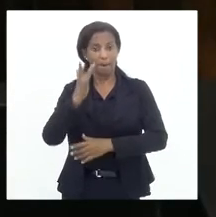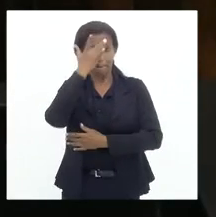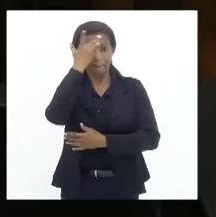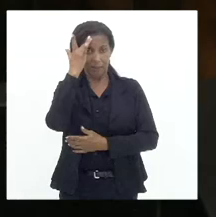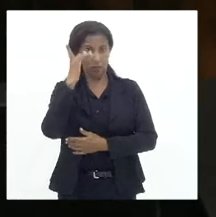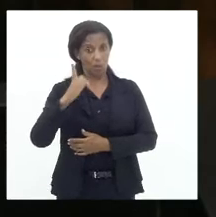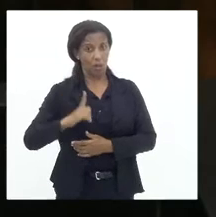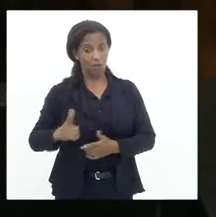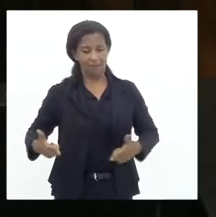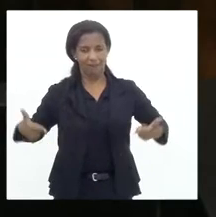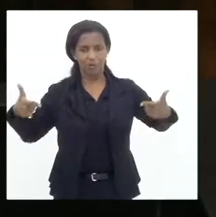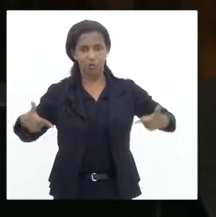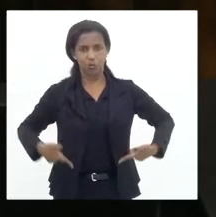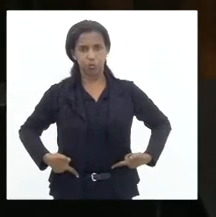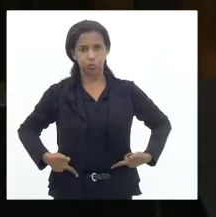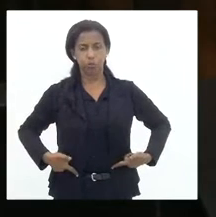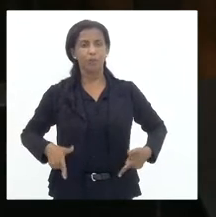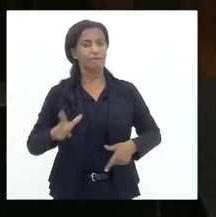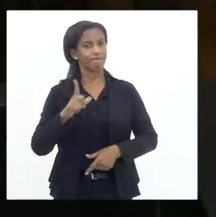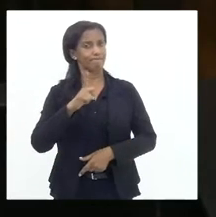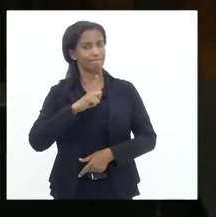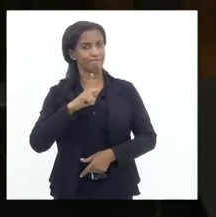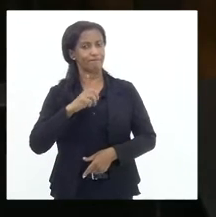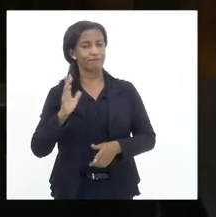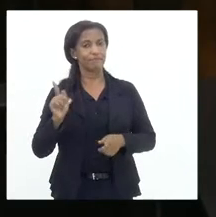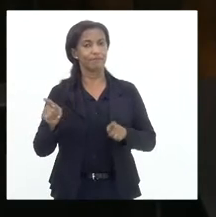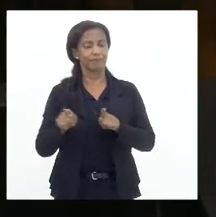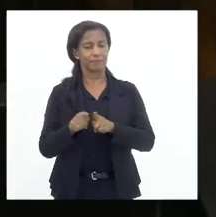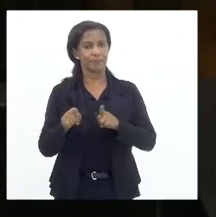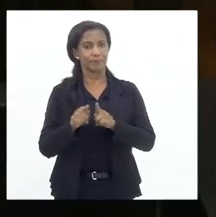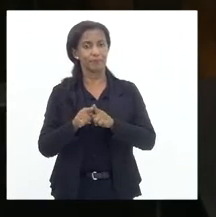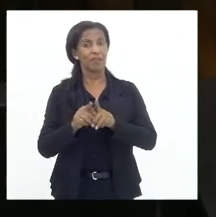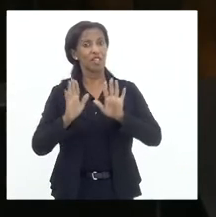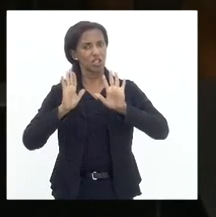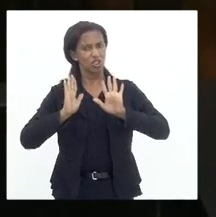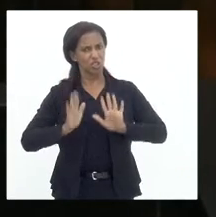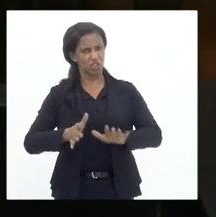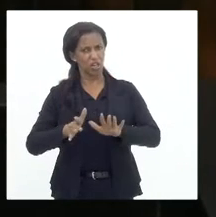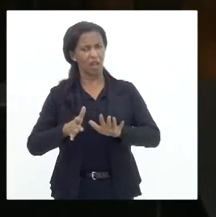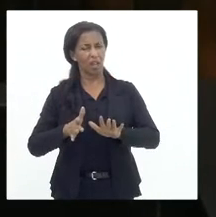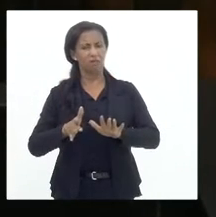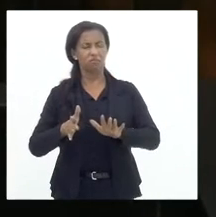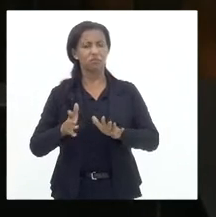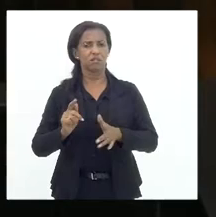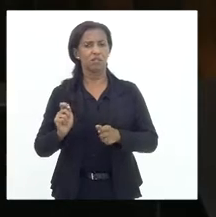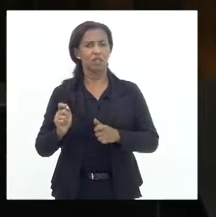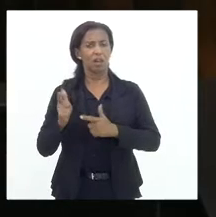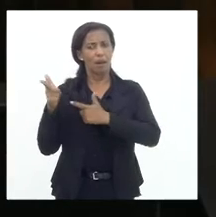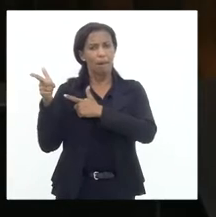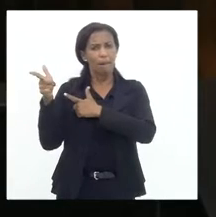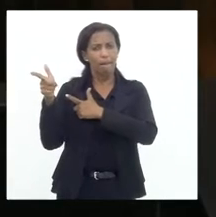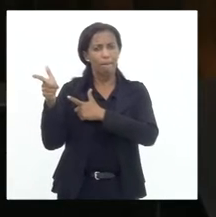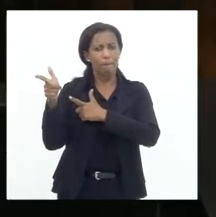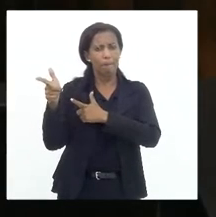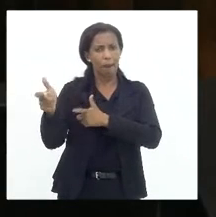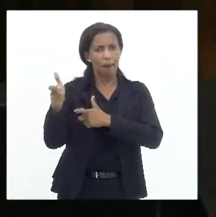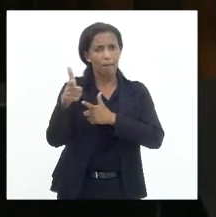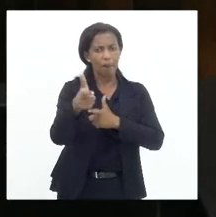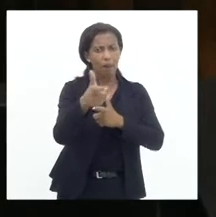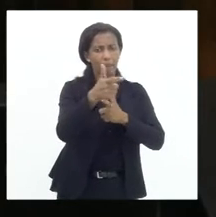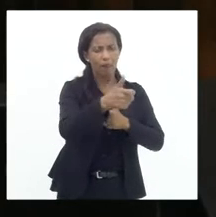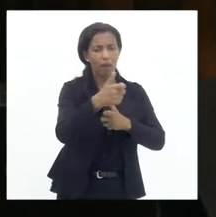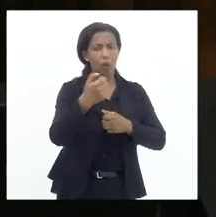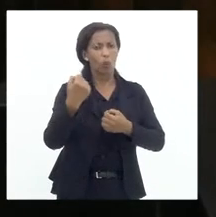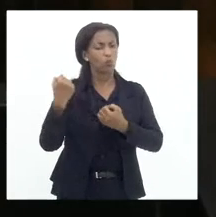de armamentos, inclusive que já agiram atirando contra os veículos